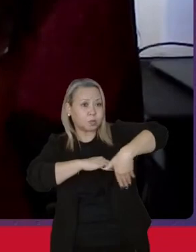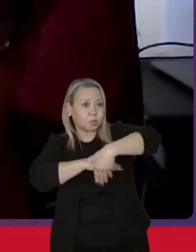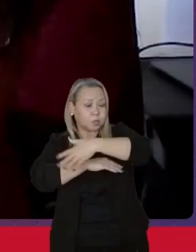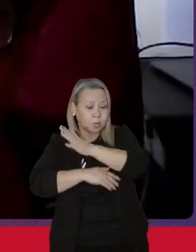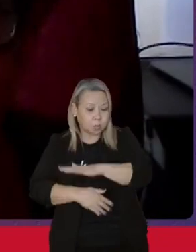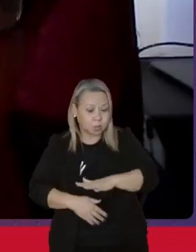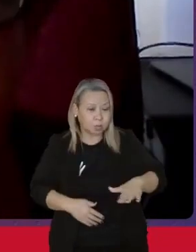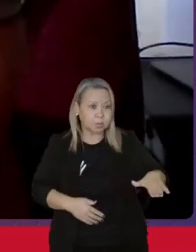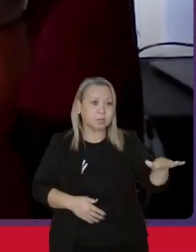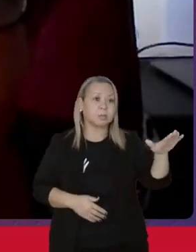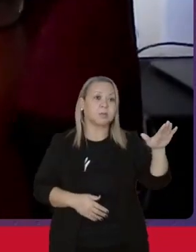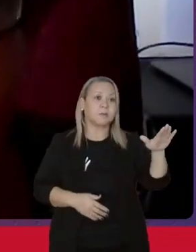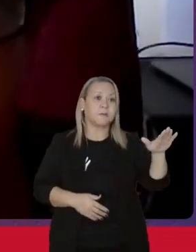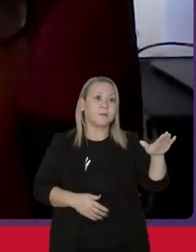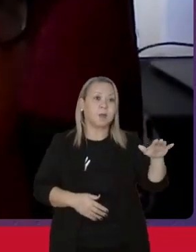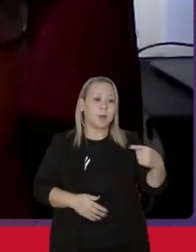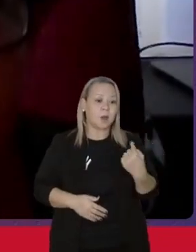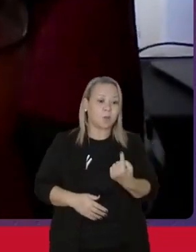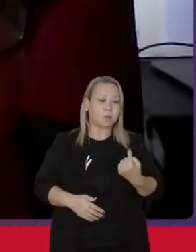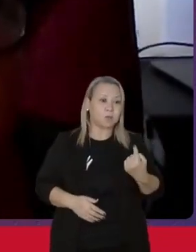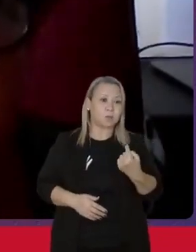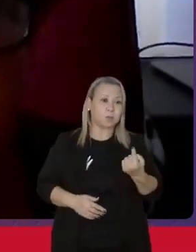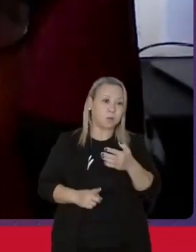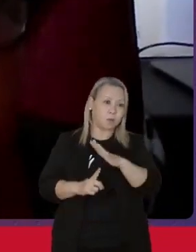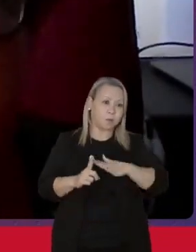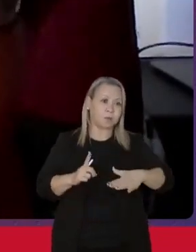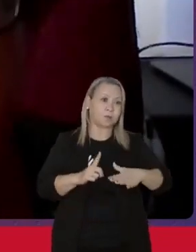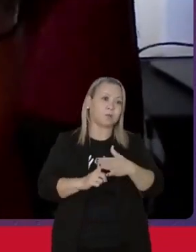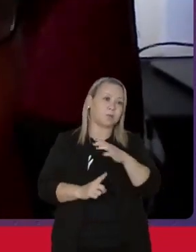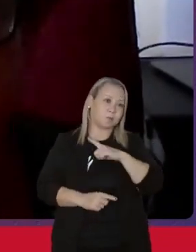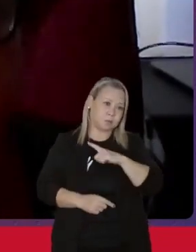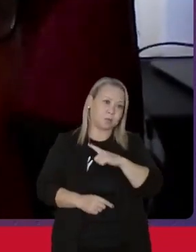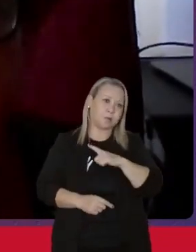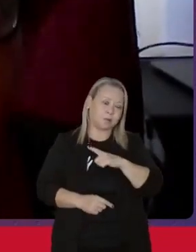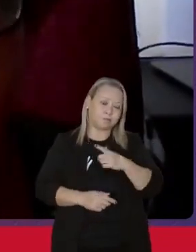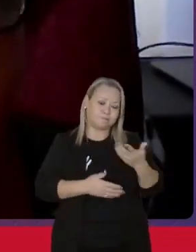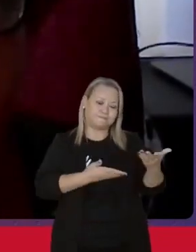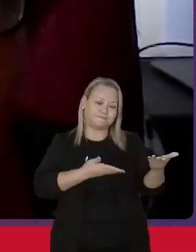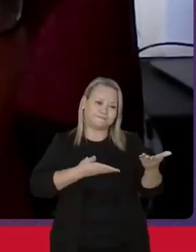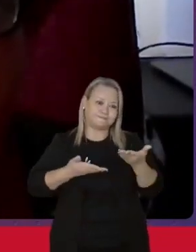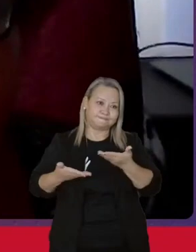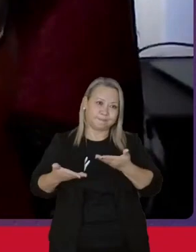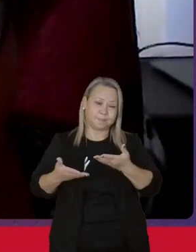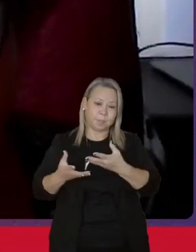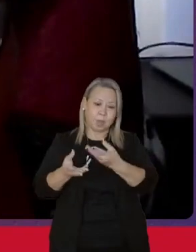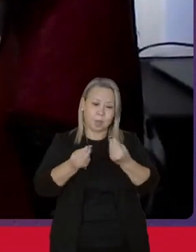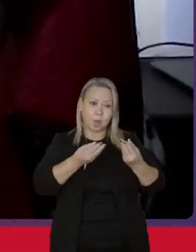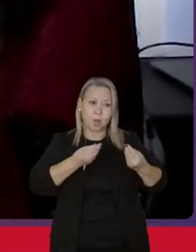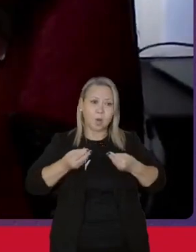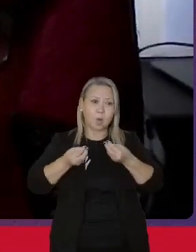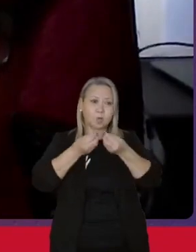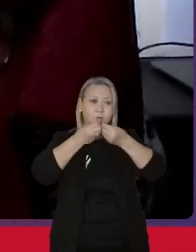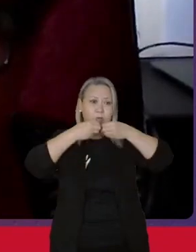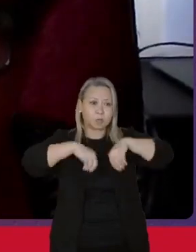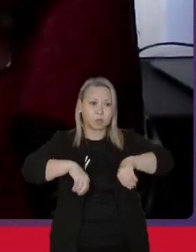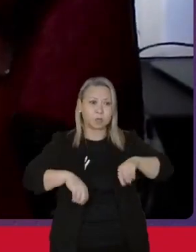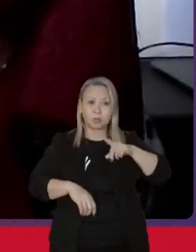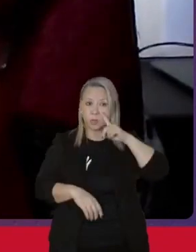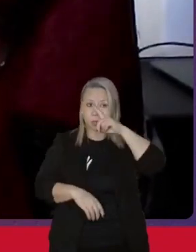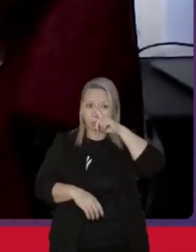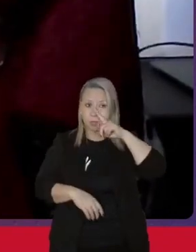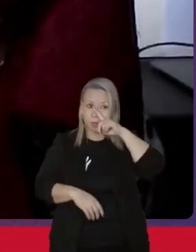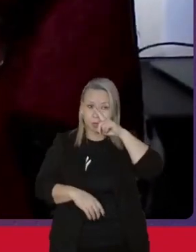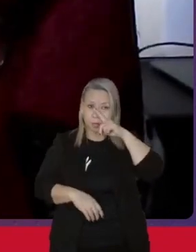crianças, o isolamento social tem trazido muitos prejuízos e perigos